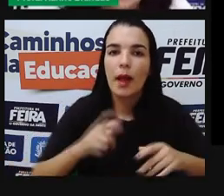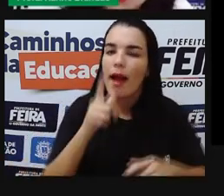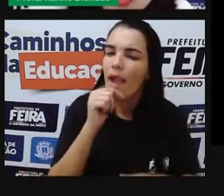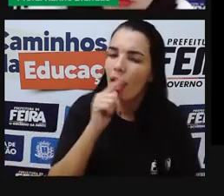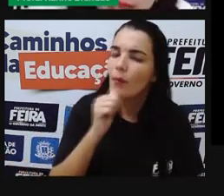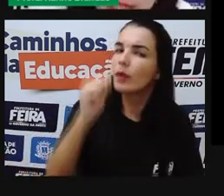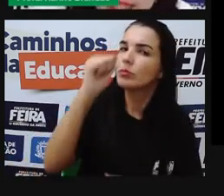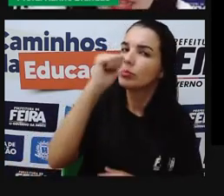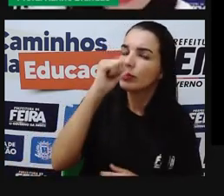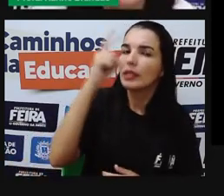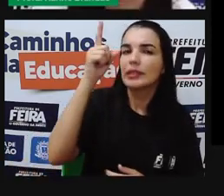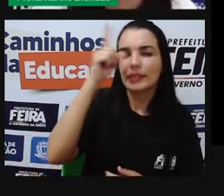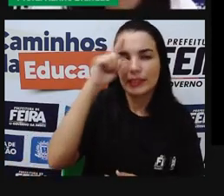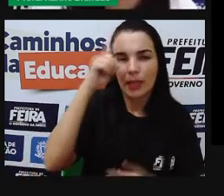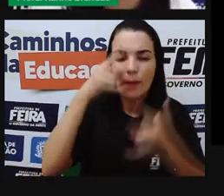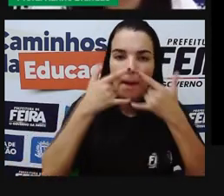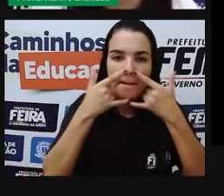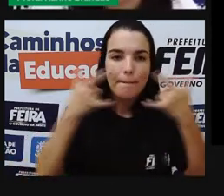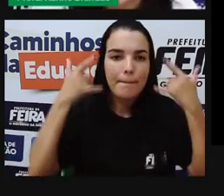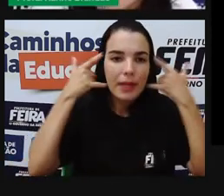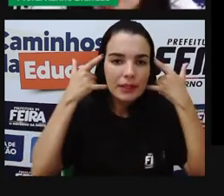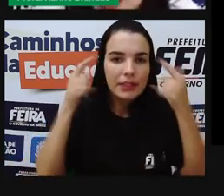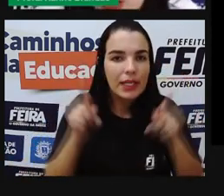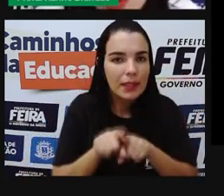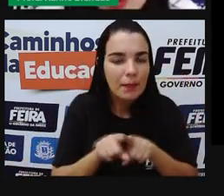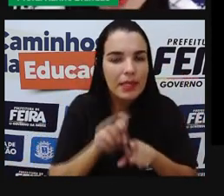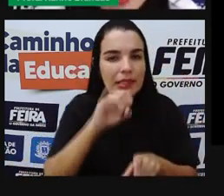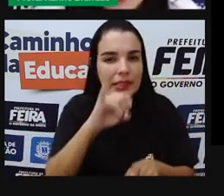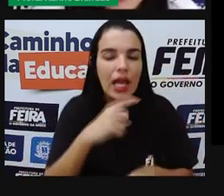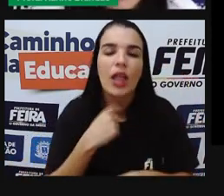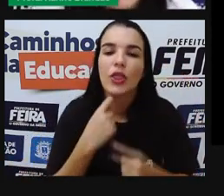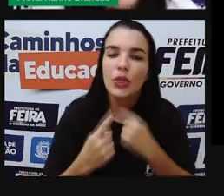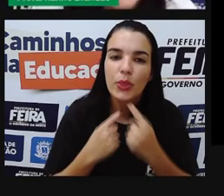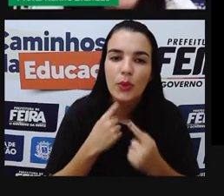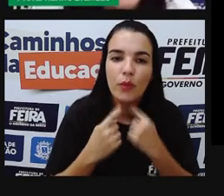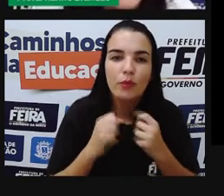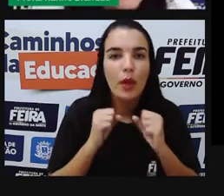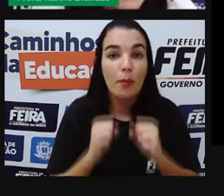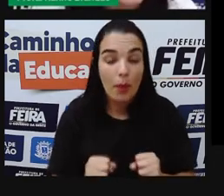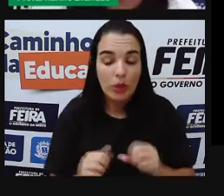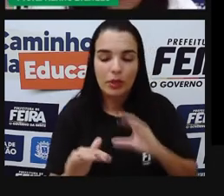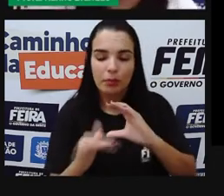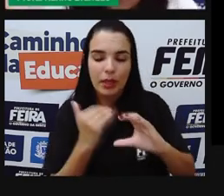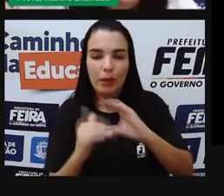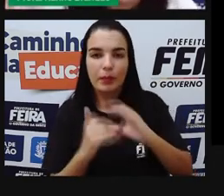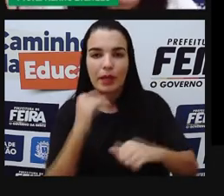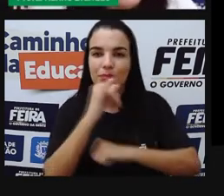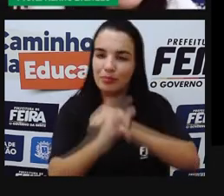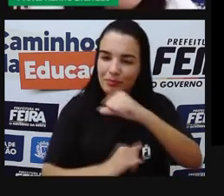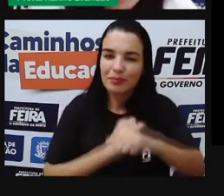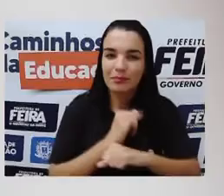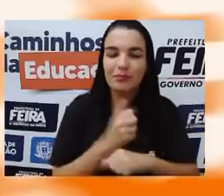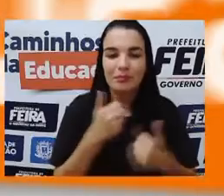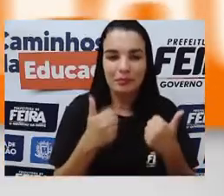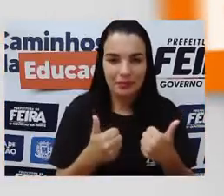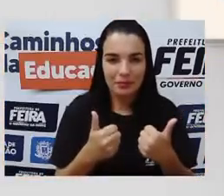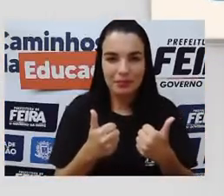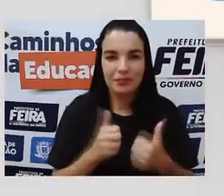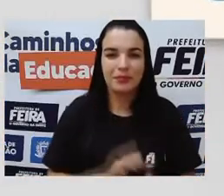beba água, use máscara, qualquer dúvida, entre em contato comigo pelas redes sociais, e até mais.